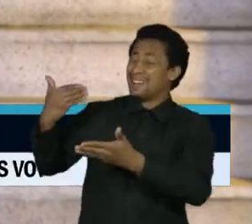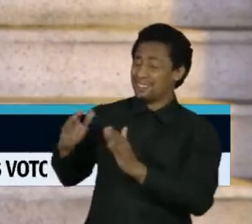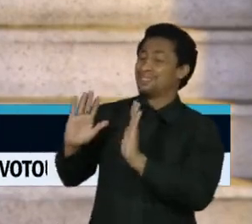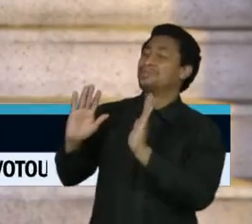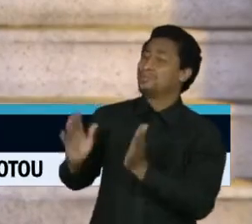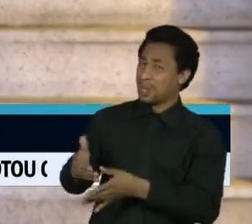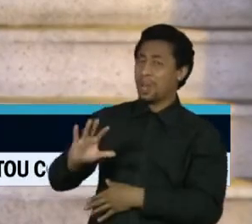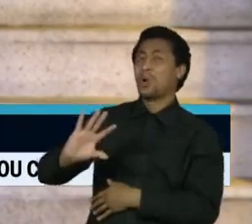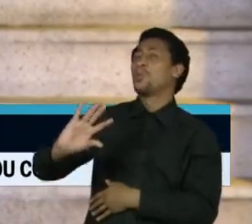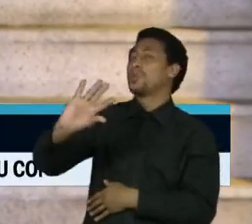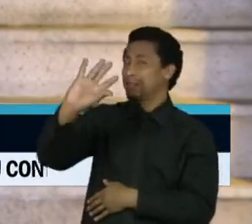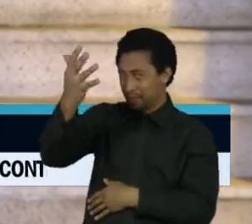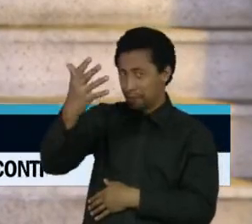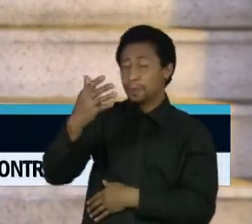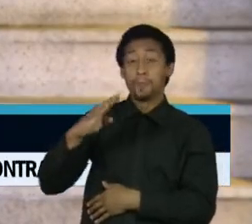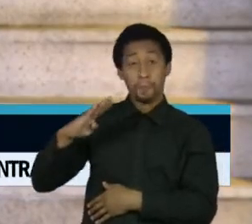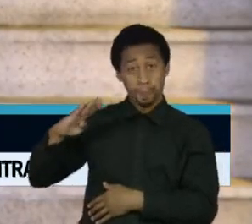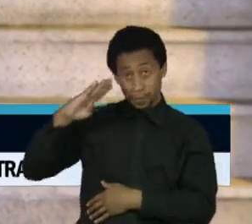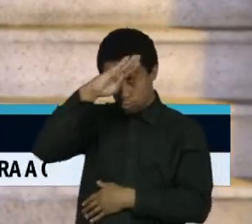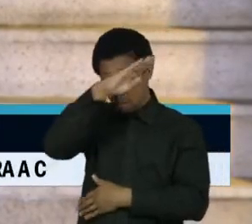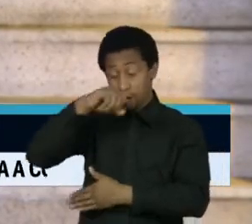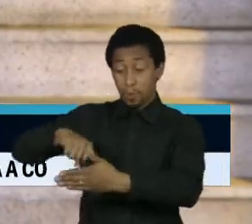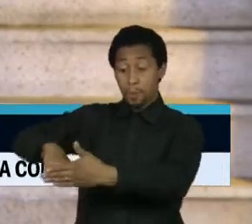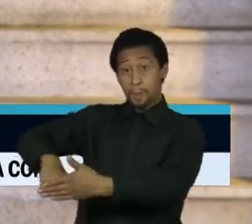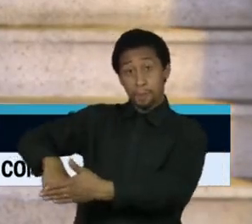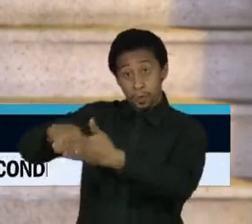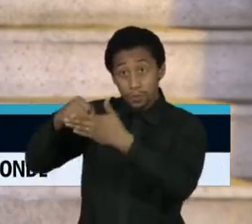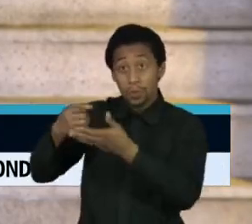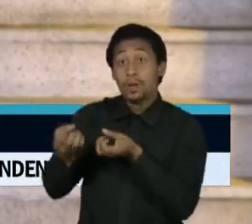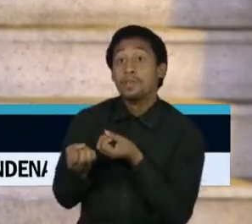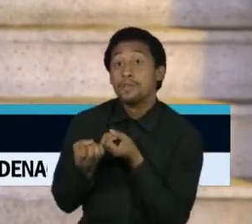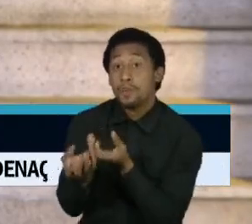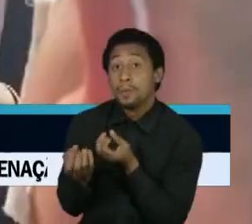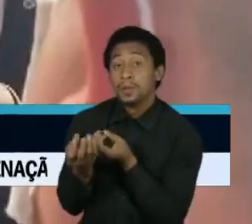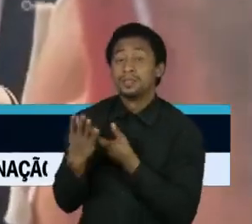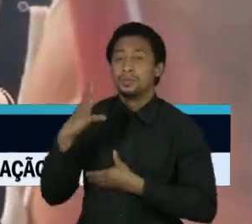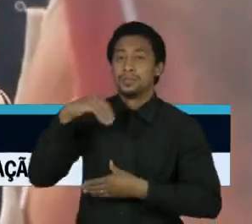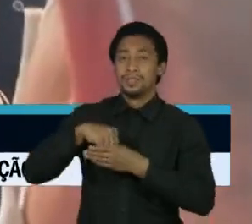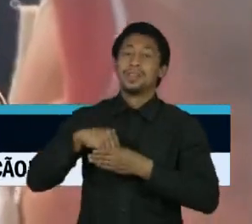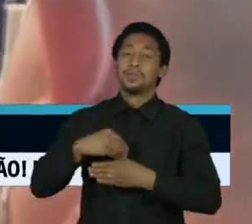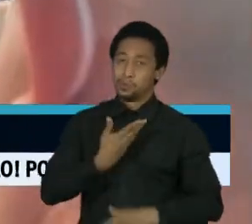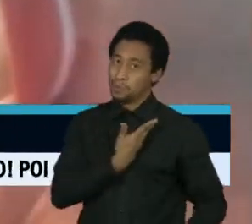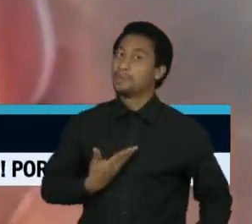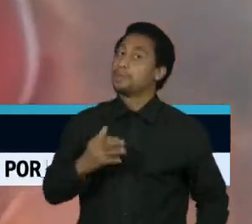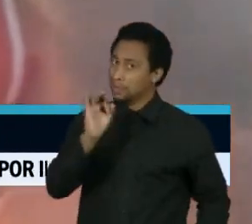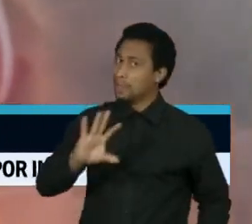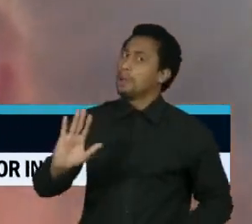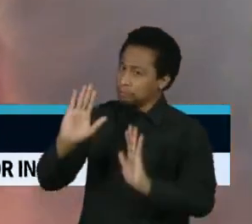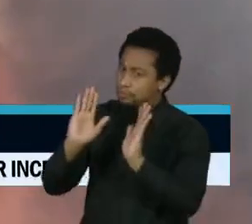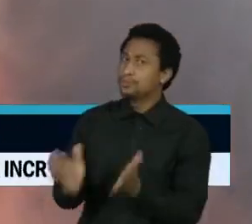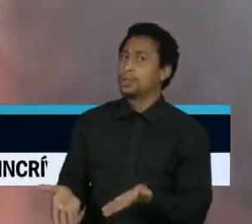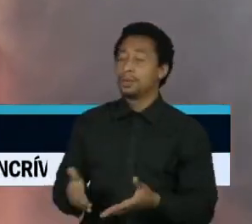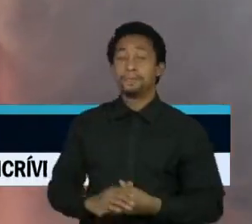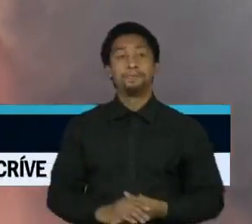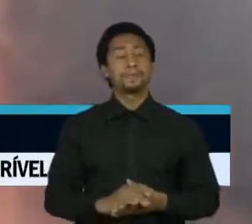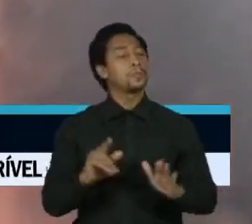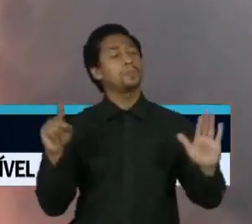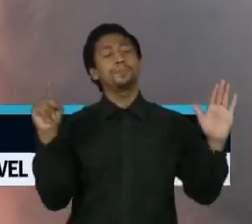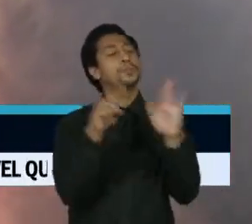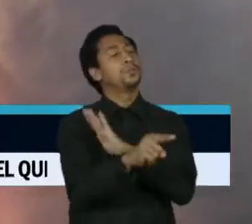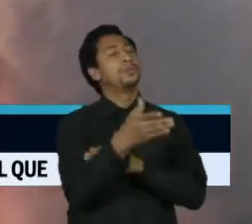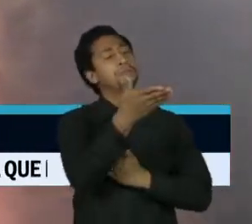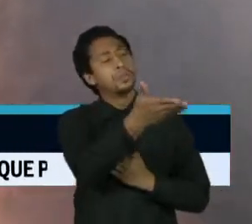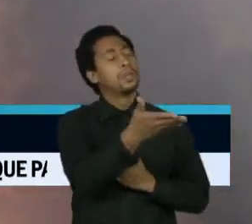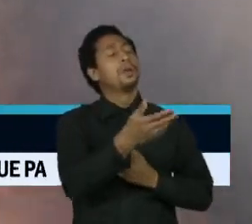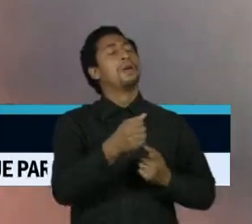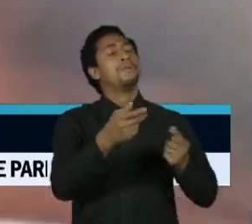bloqueou parcial ou totalmente o acesso a informações do governo. Quando solicitado a dar informações sobre as visitas